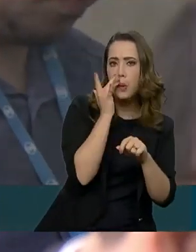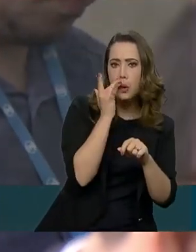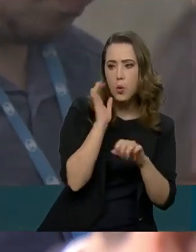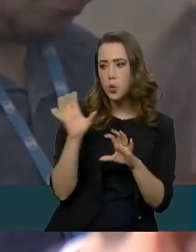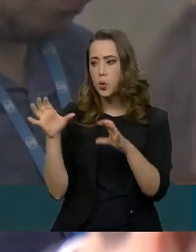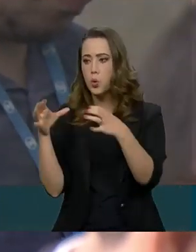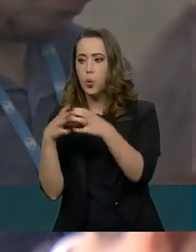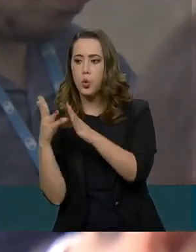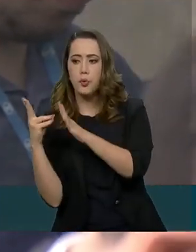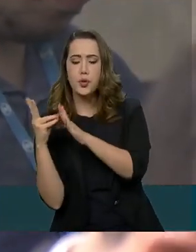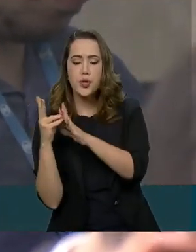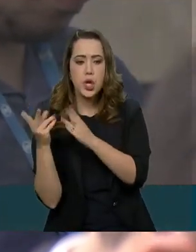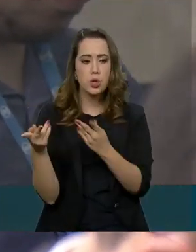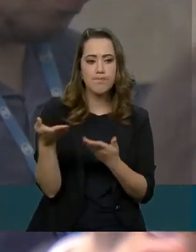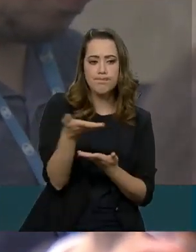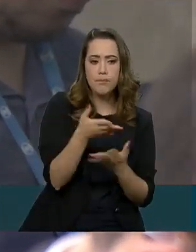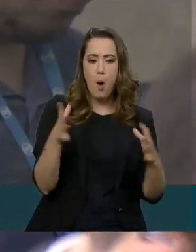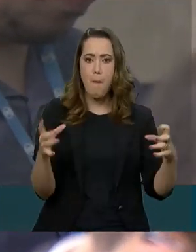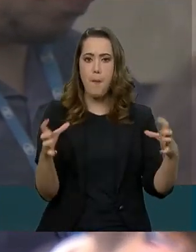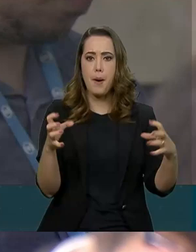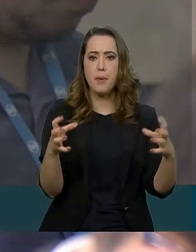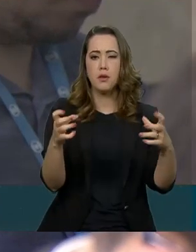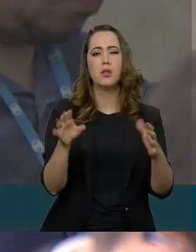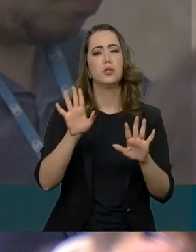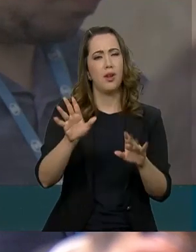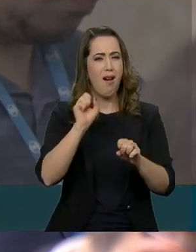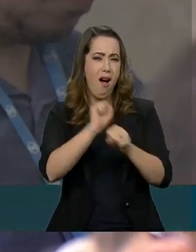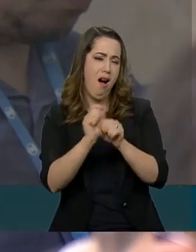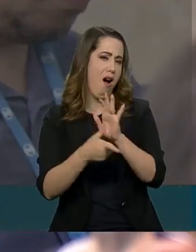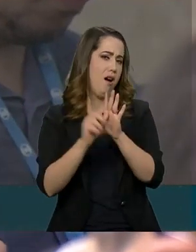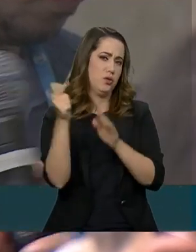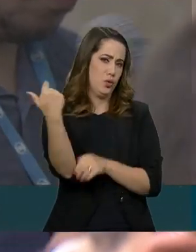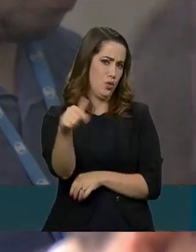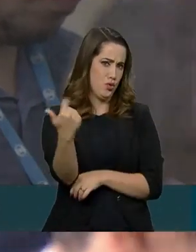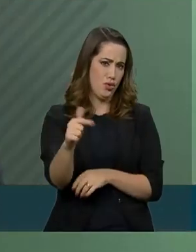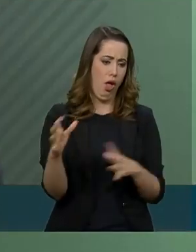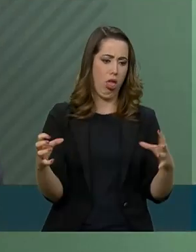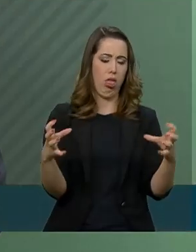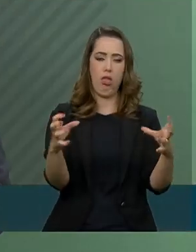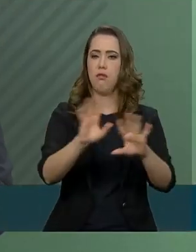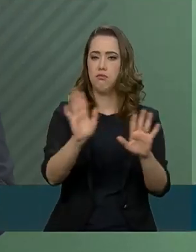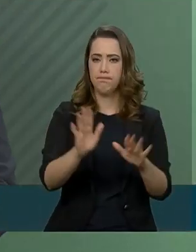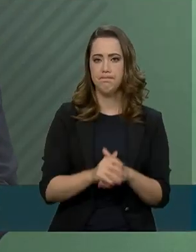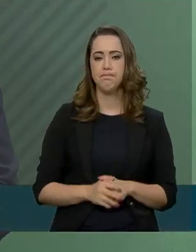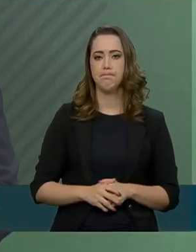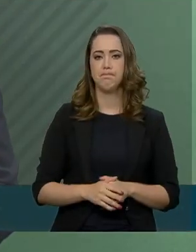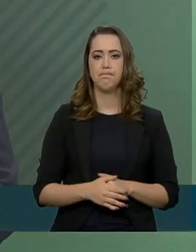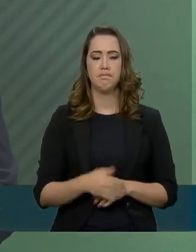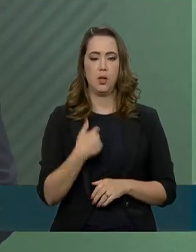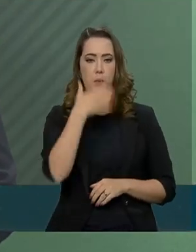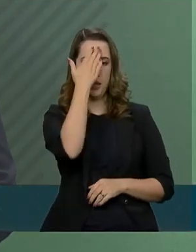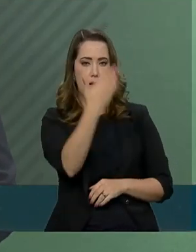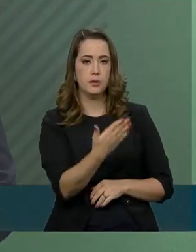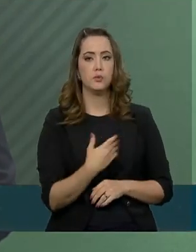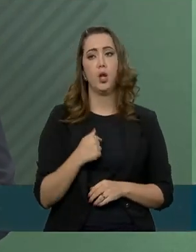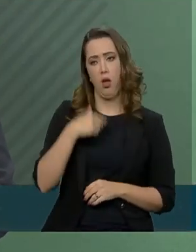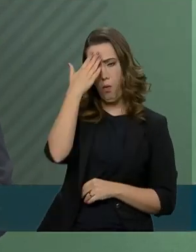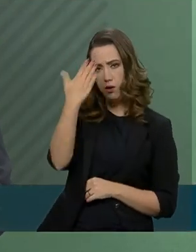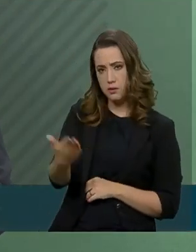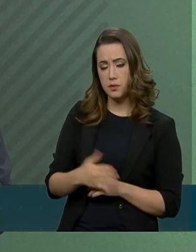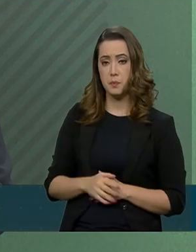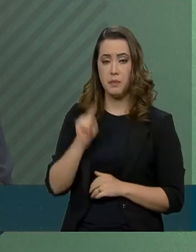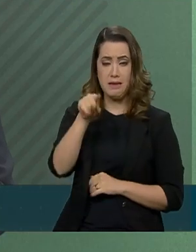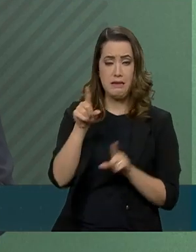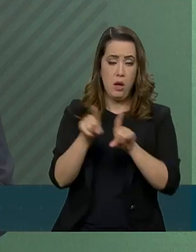indígenas, essas invasões que a gente não vê no país há um certo tempo. Obrigada. Eu que agradeço. Para a viabilização de atividades e